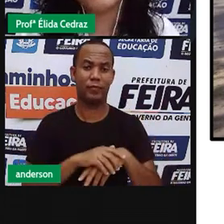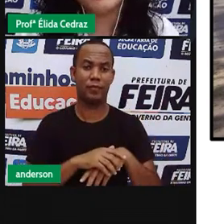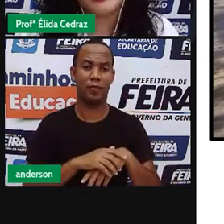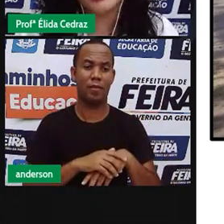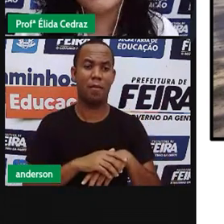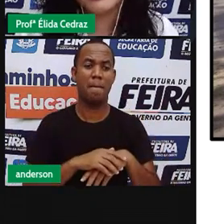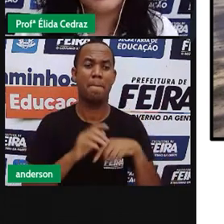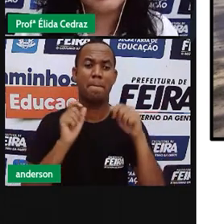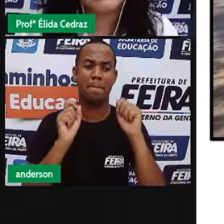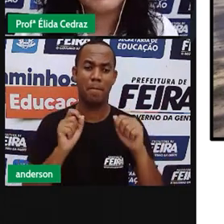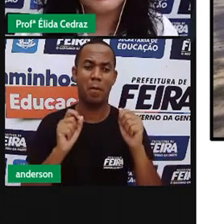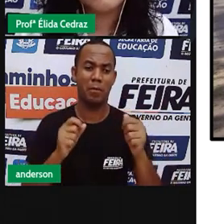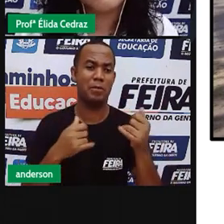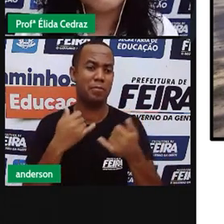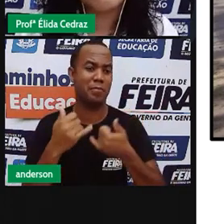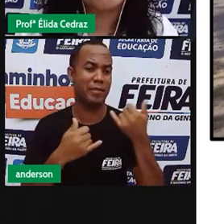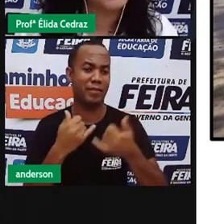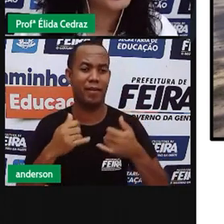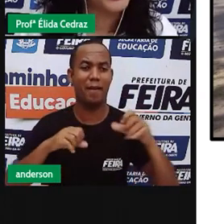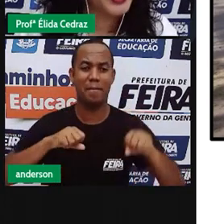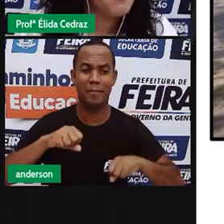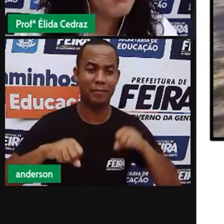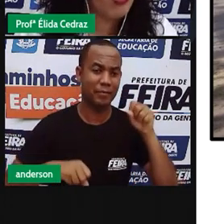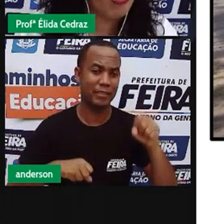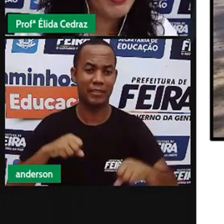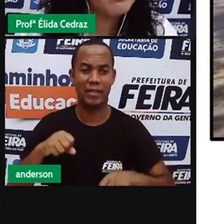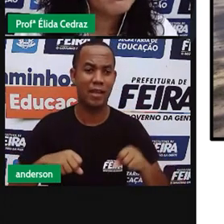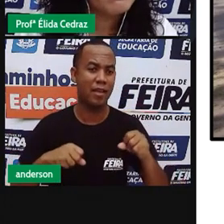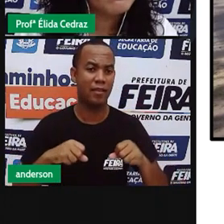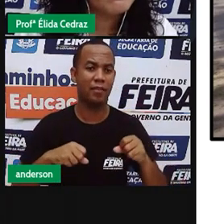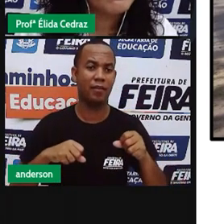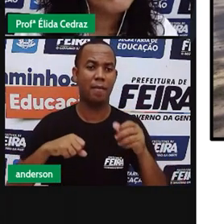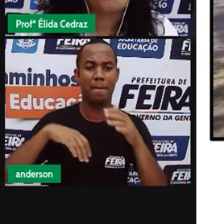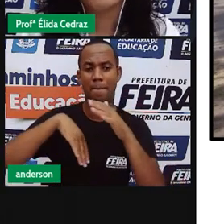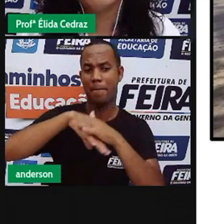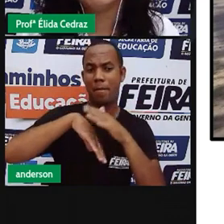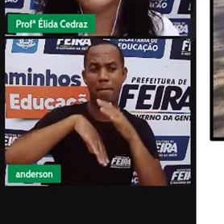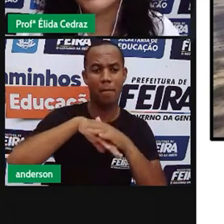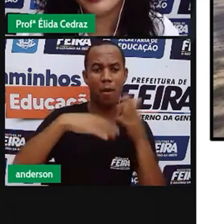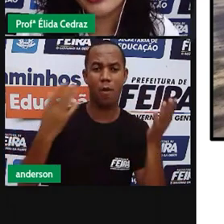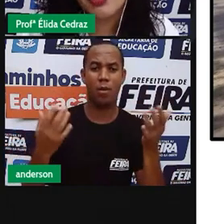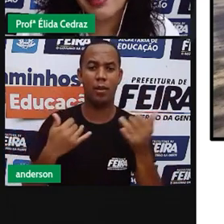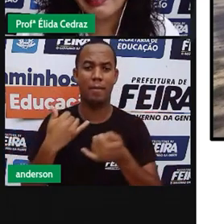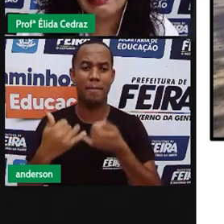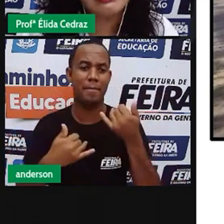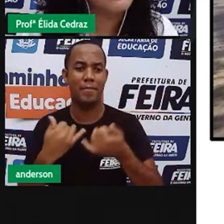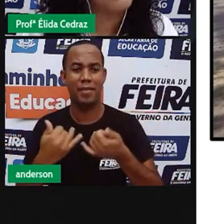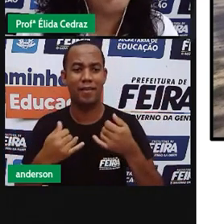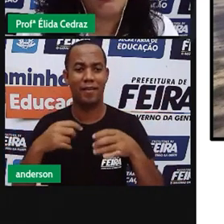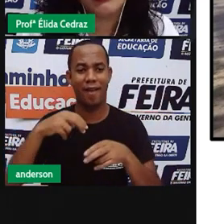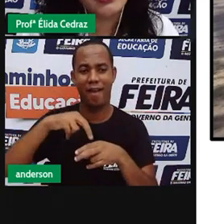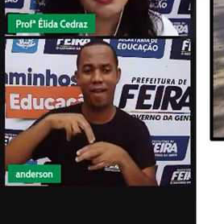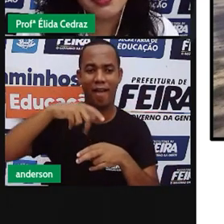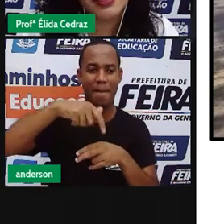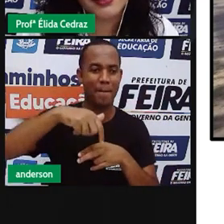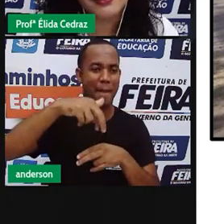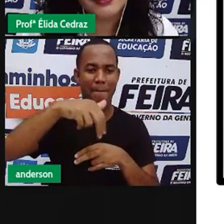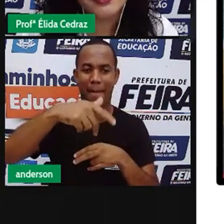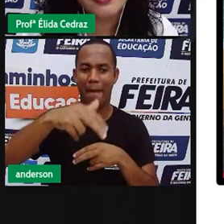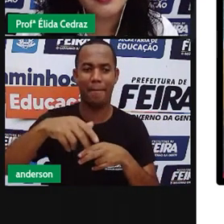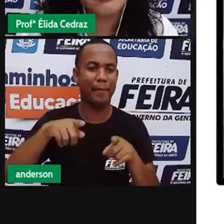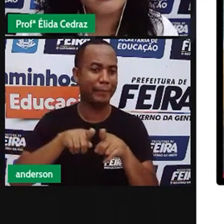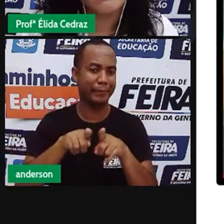Você pode brincar de bicicleta, jogar bola, brincar de amarelinha ou outras